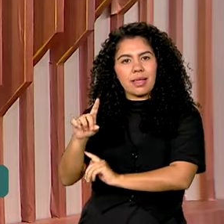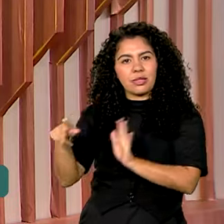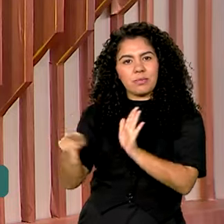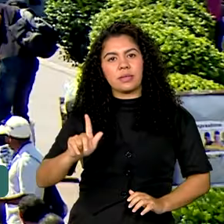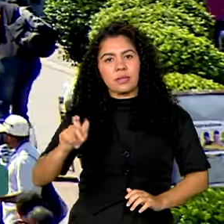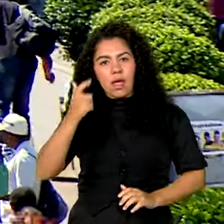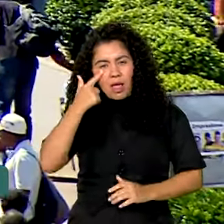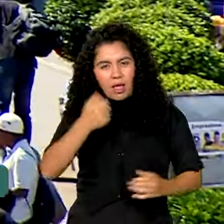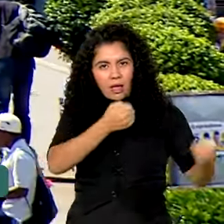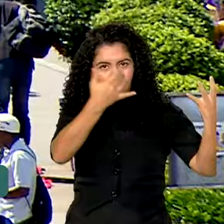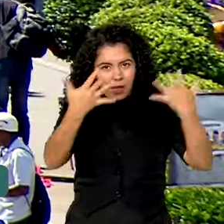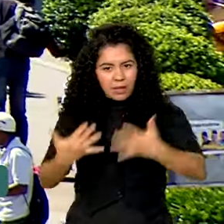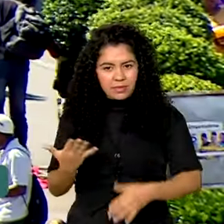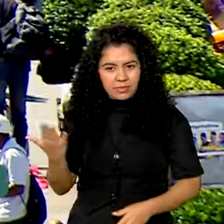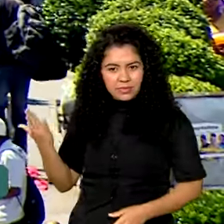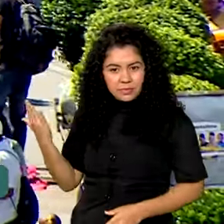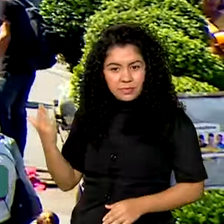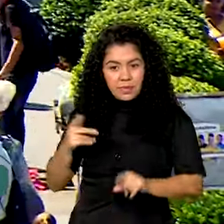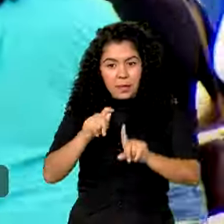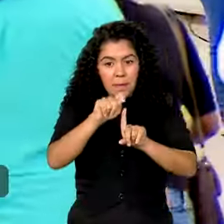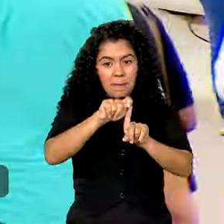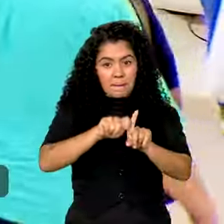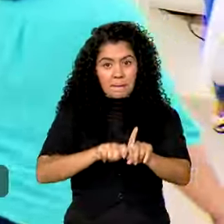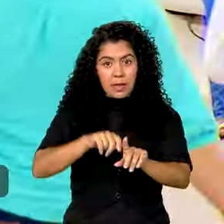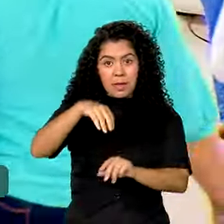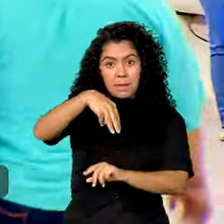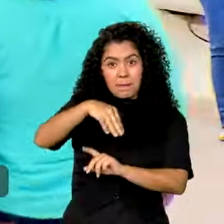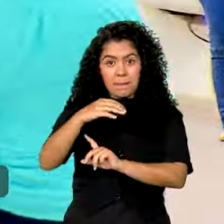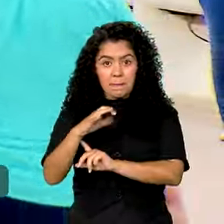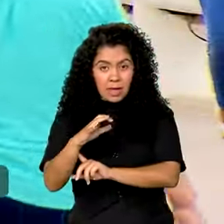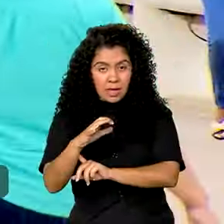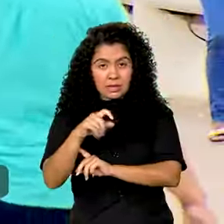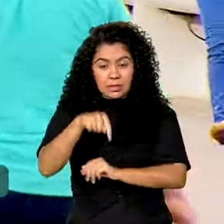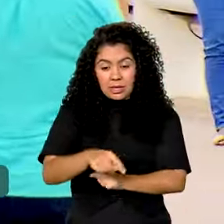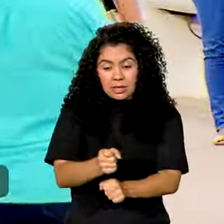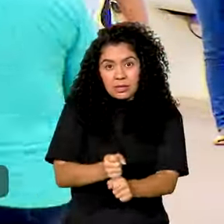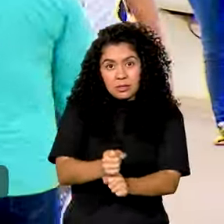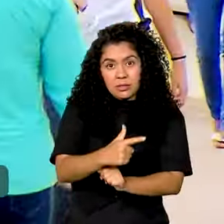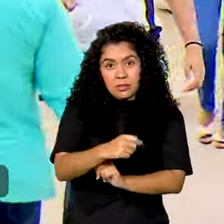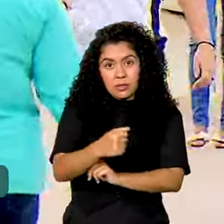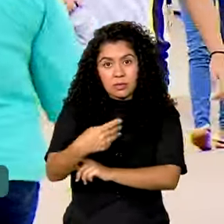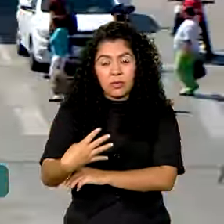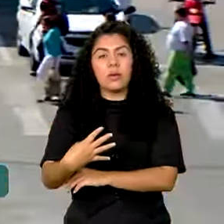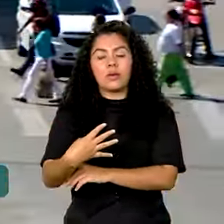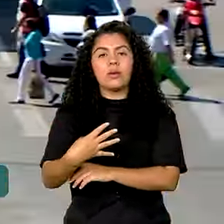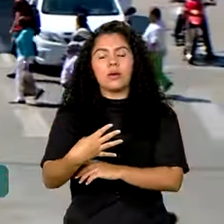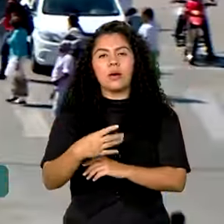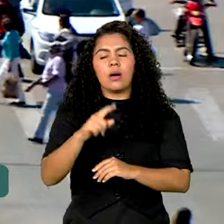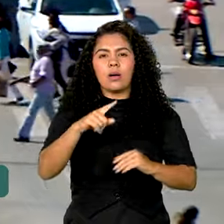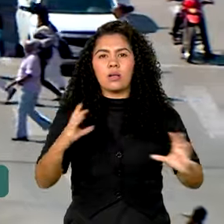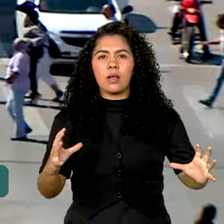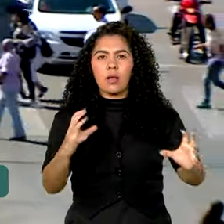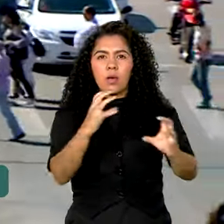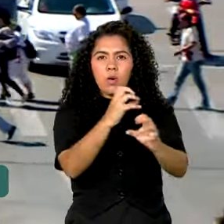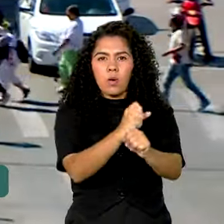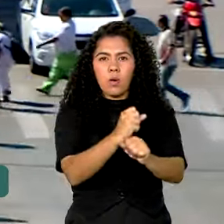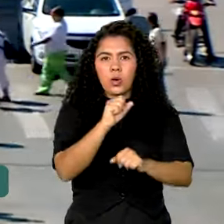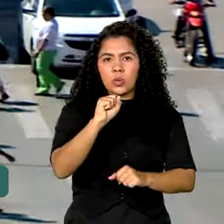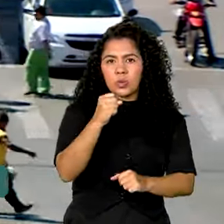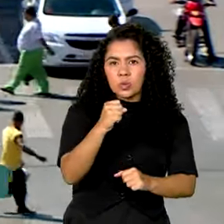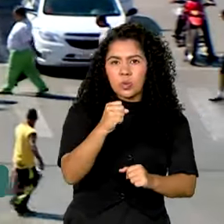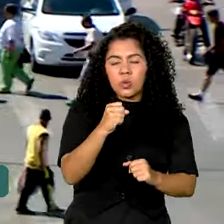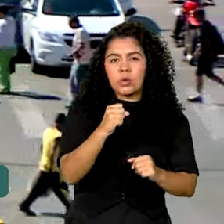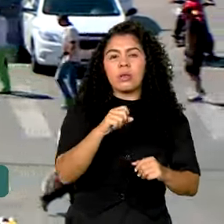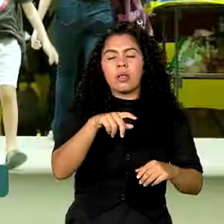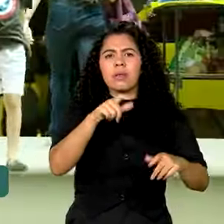IBGE. Em março deste ano, quase 8 a cada 100 brasileiros com idade para trabalhar estavam